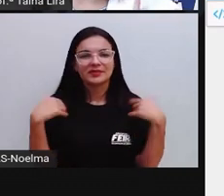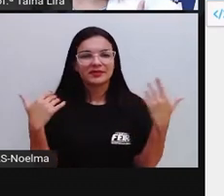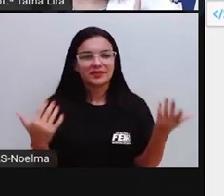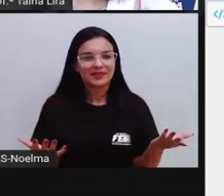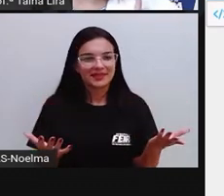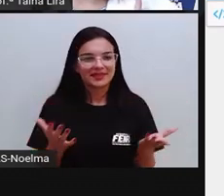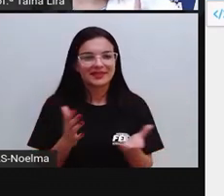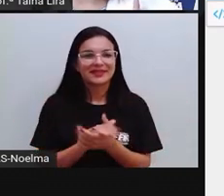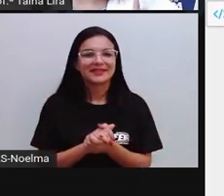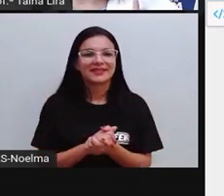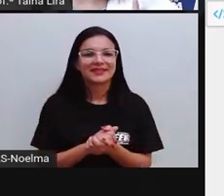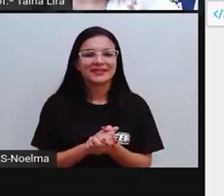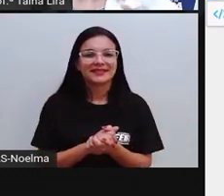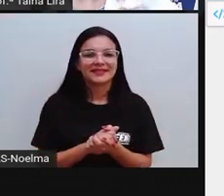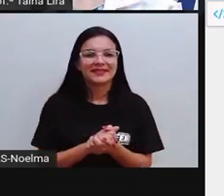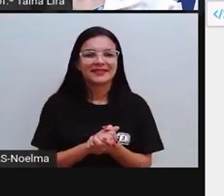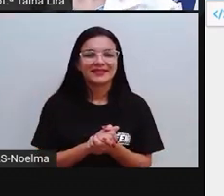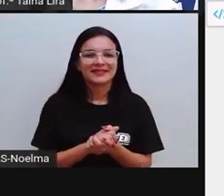A Pró falou, quem lembra?